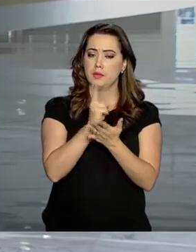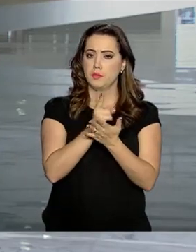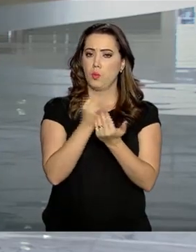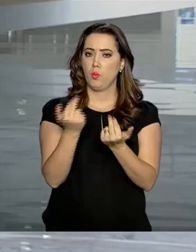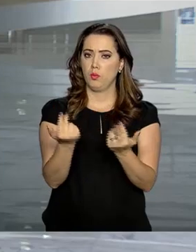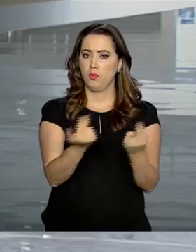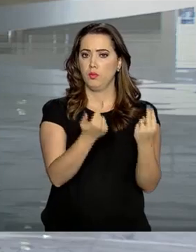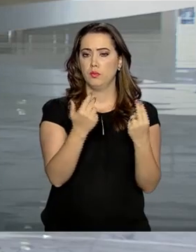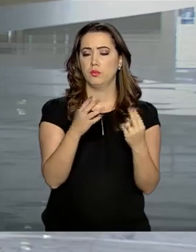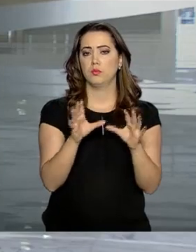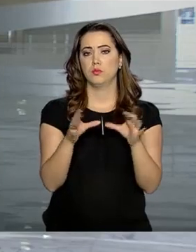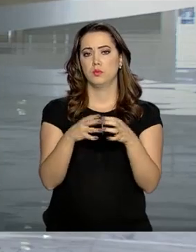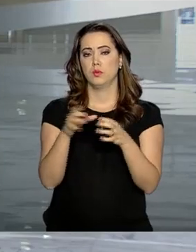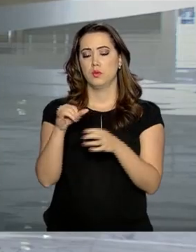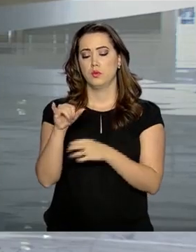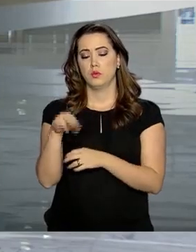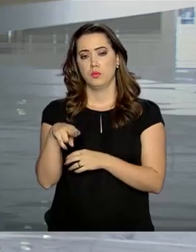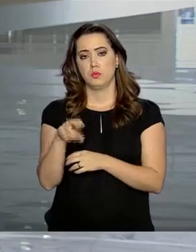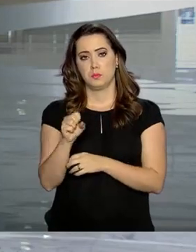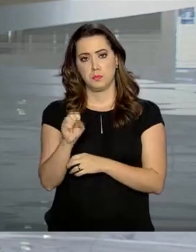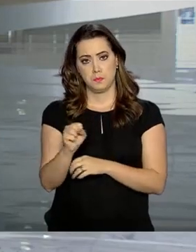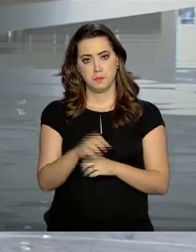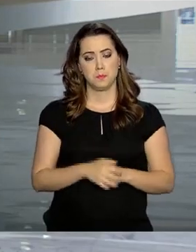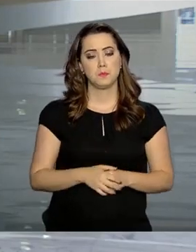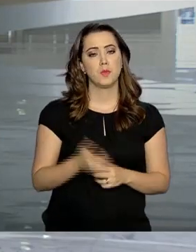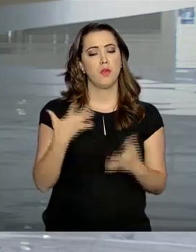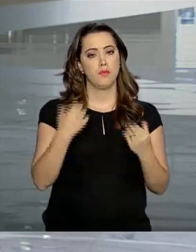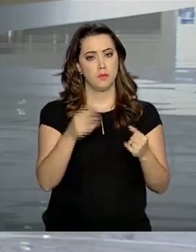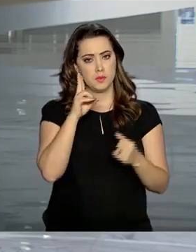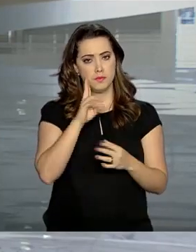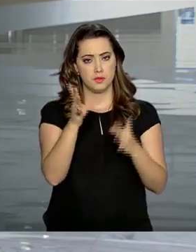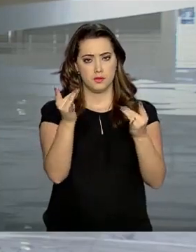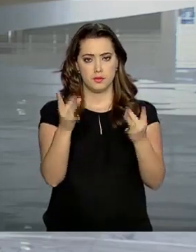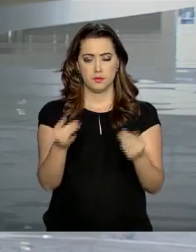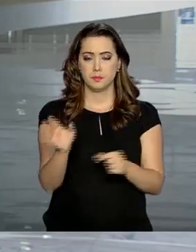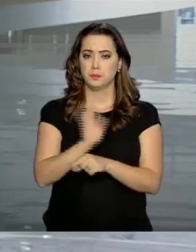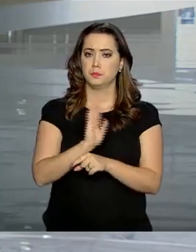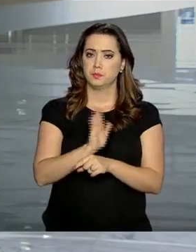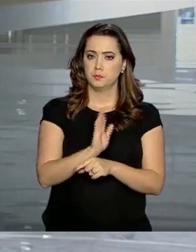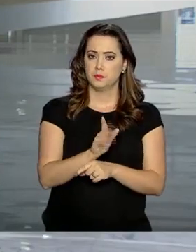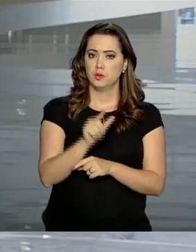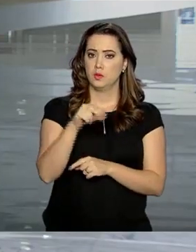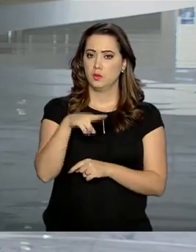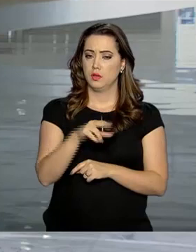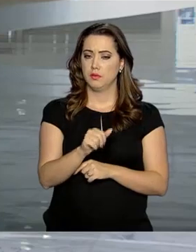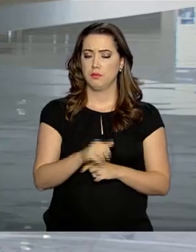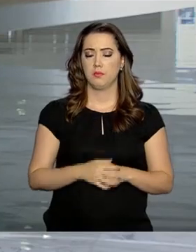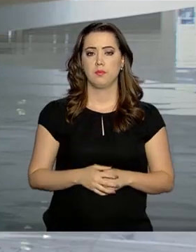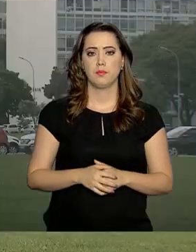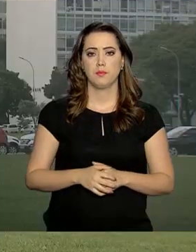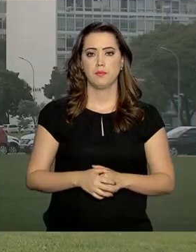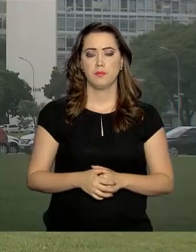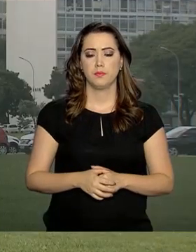forma do regime geral. Vamos saber esses e outros detalhes na reportagem da Luana Karen.